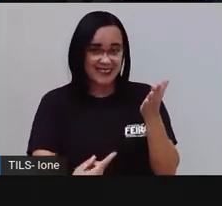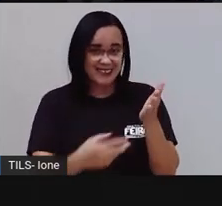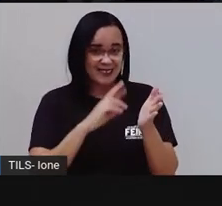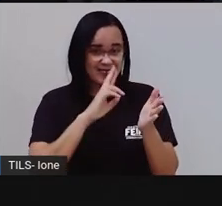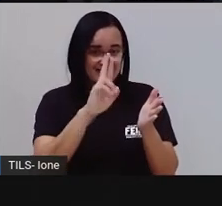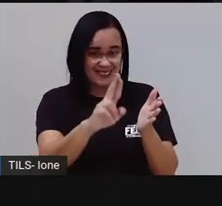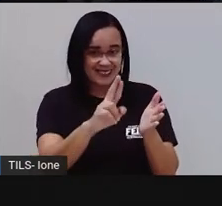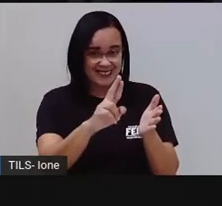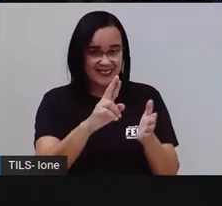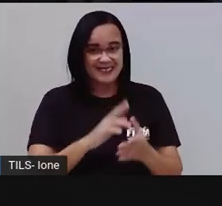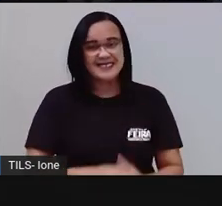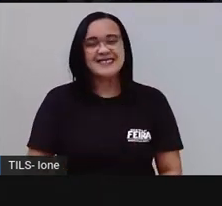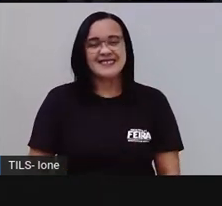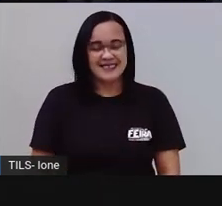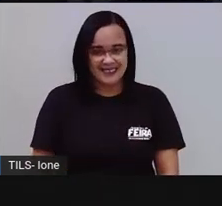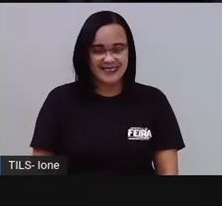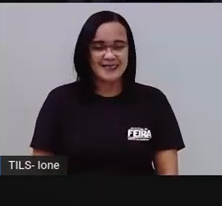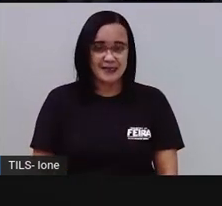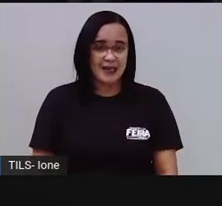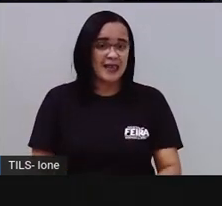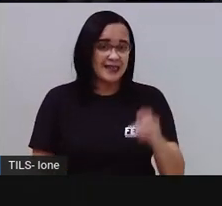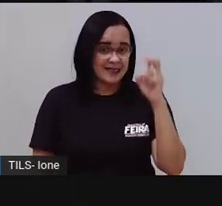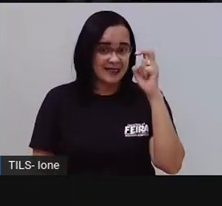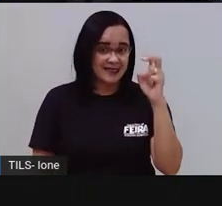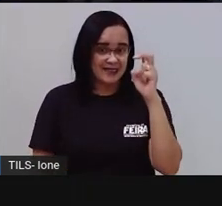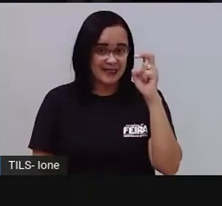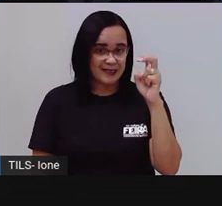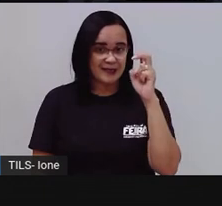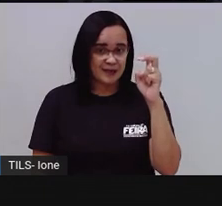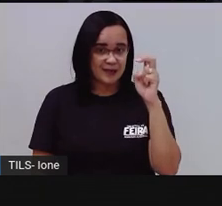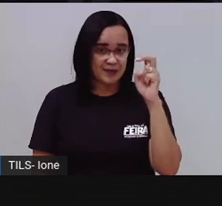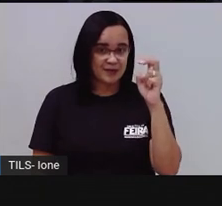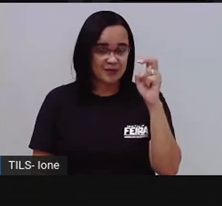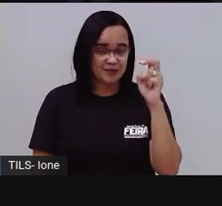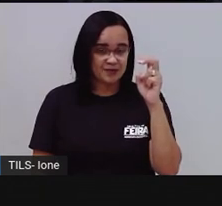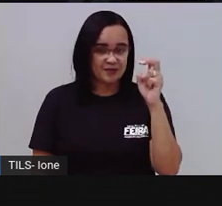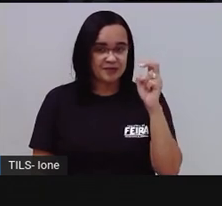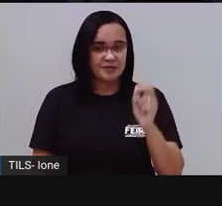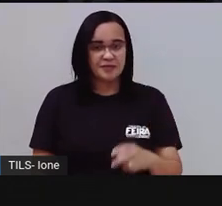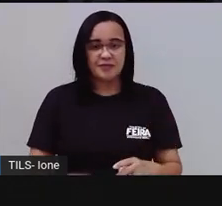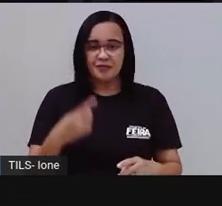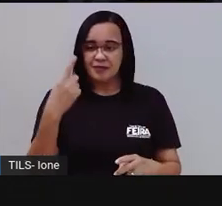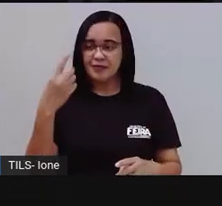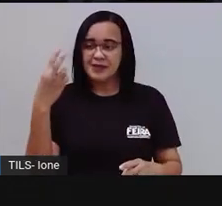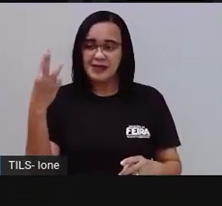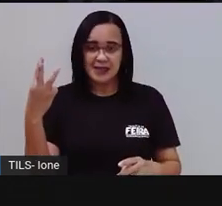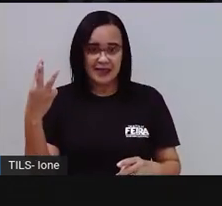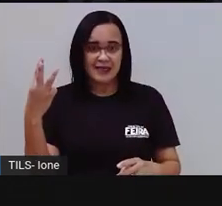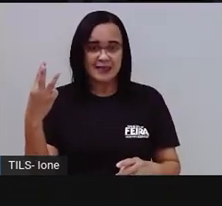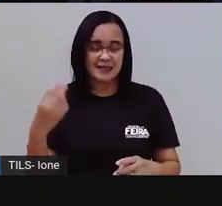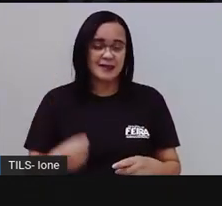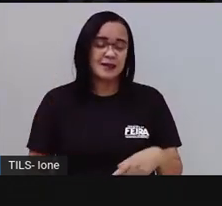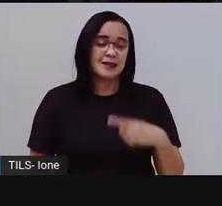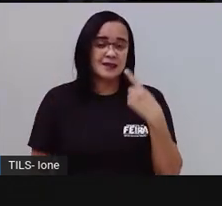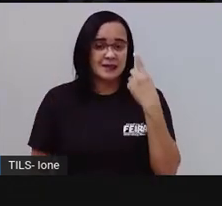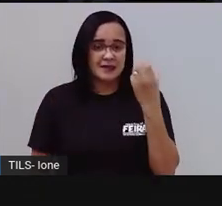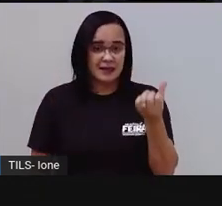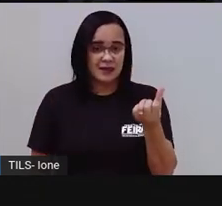Ó, a Pro eu vou botar aqui, ó, tem cinco. A gente precisa chegar em treze, ó. Cinco, seis,